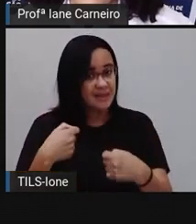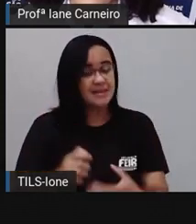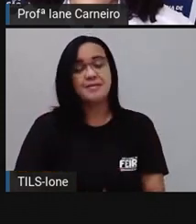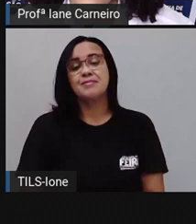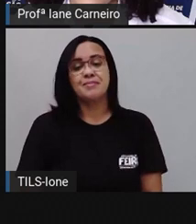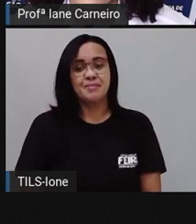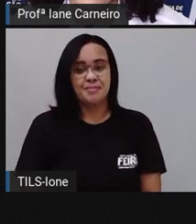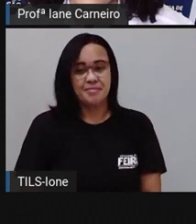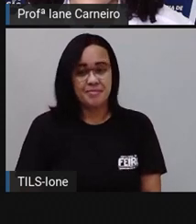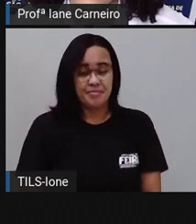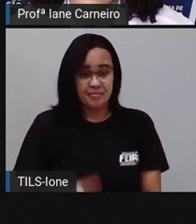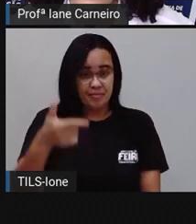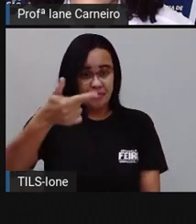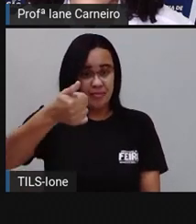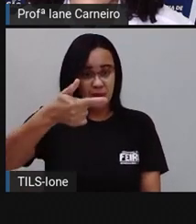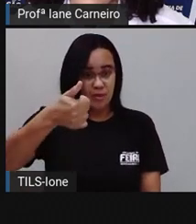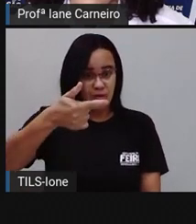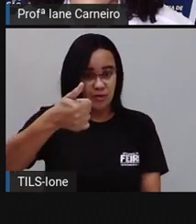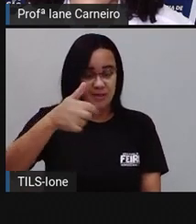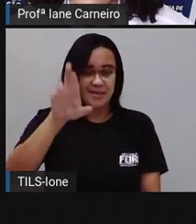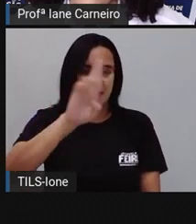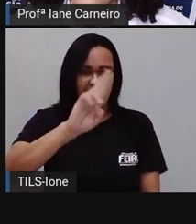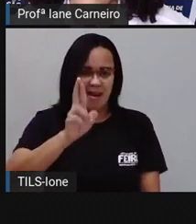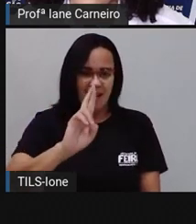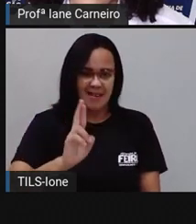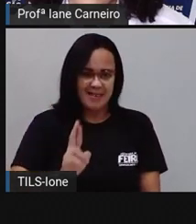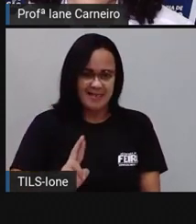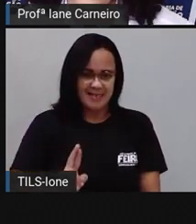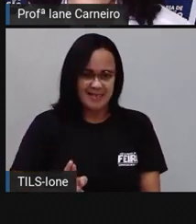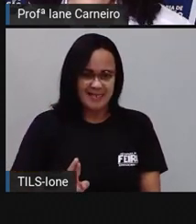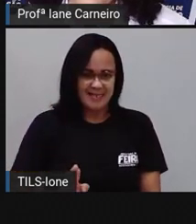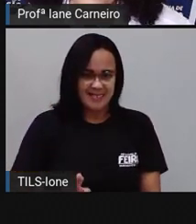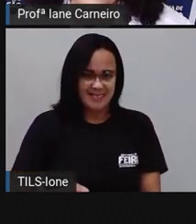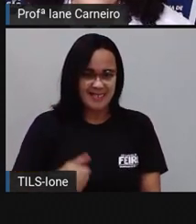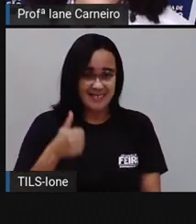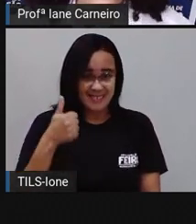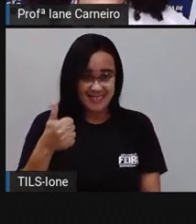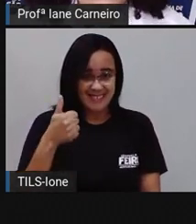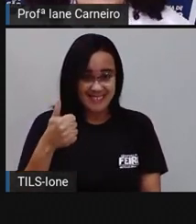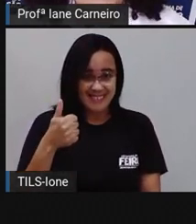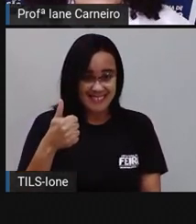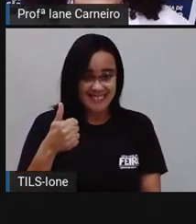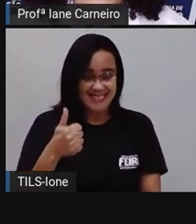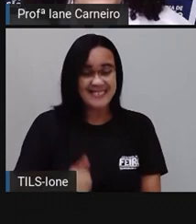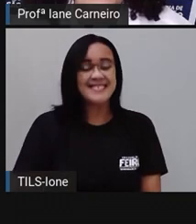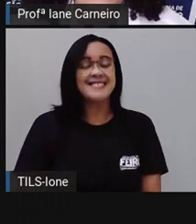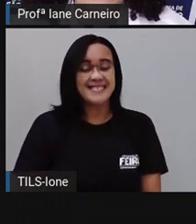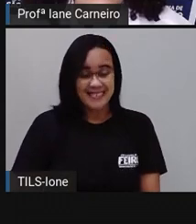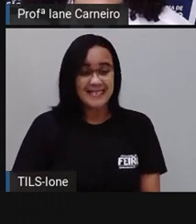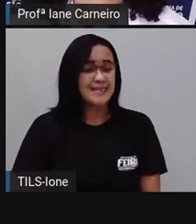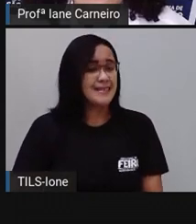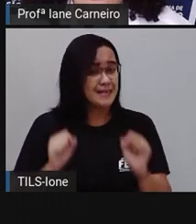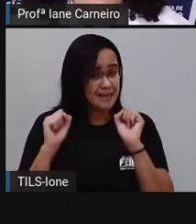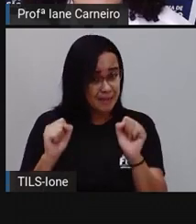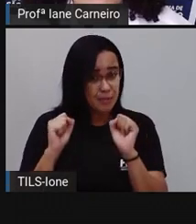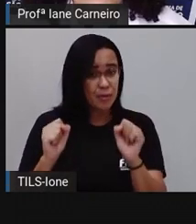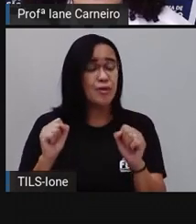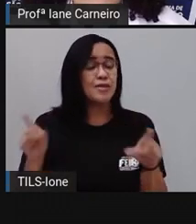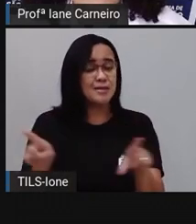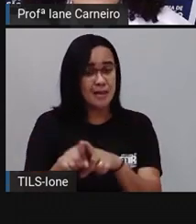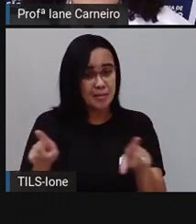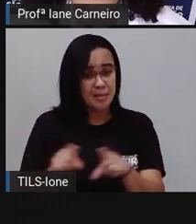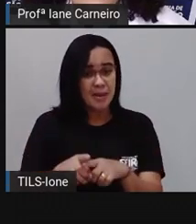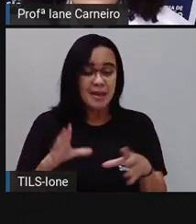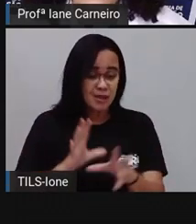doze reais, ó. Tá joia? Então, outra forma que você pode fazer é juntar três mais